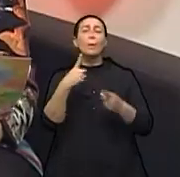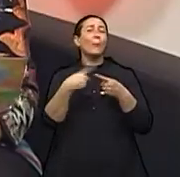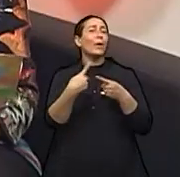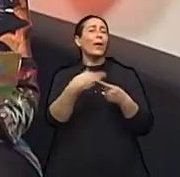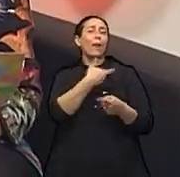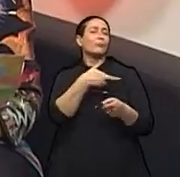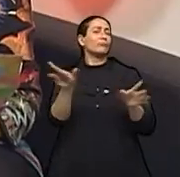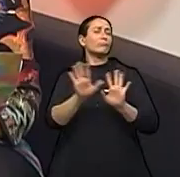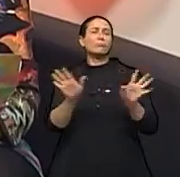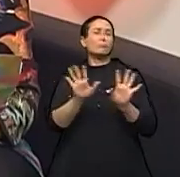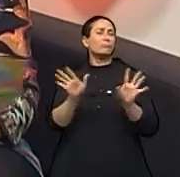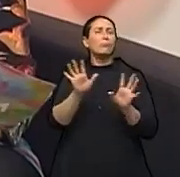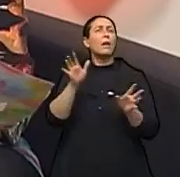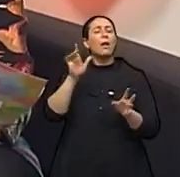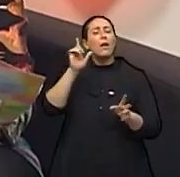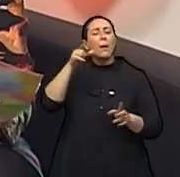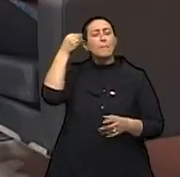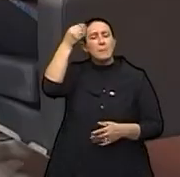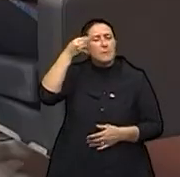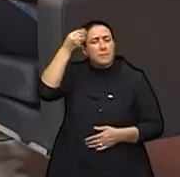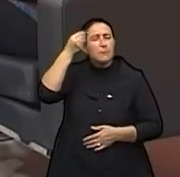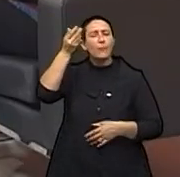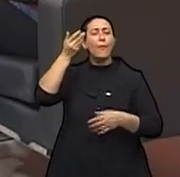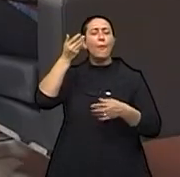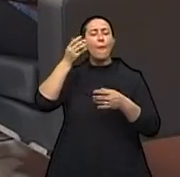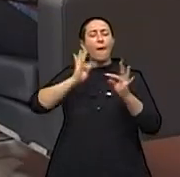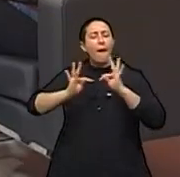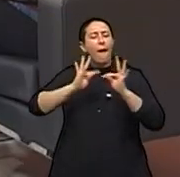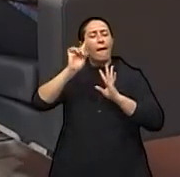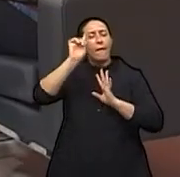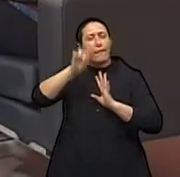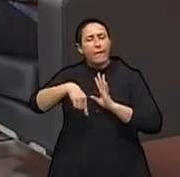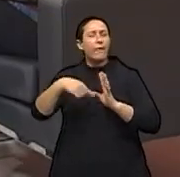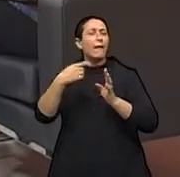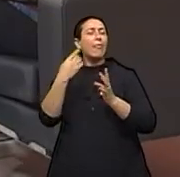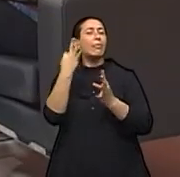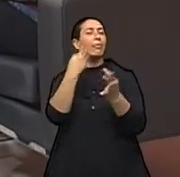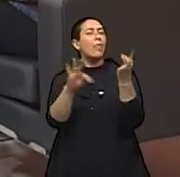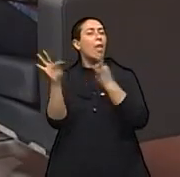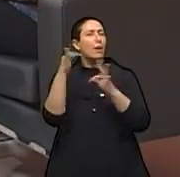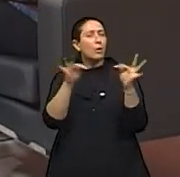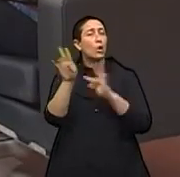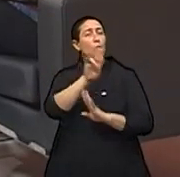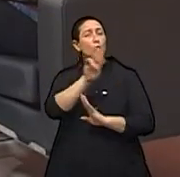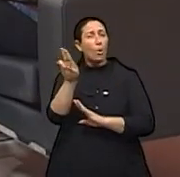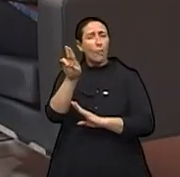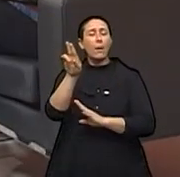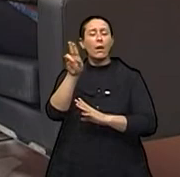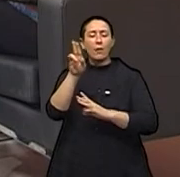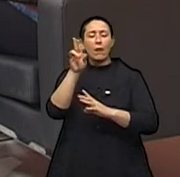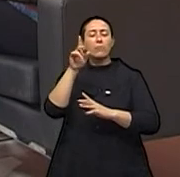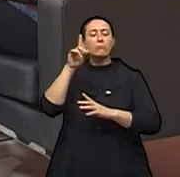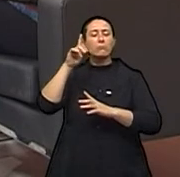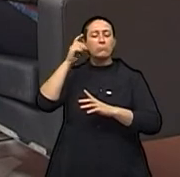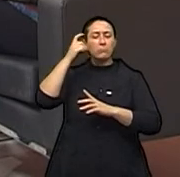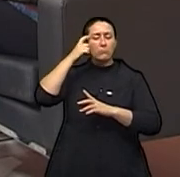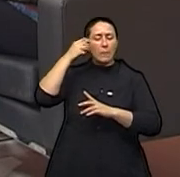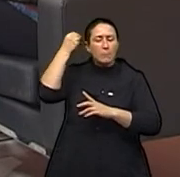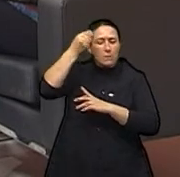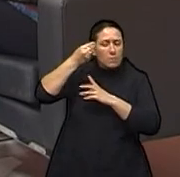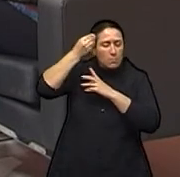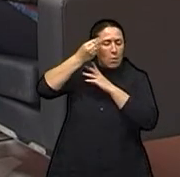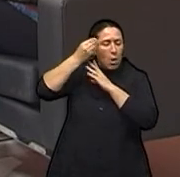É uma psicoterapia. É uma psicoterapia que utiliza uma técnica que se chama regressão terapêutica. Mas